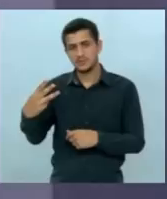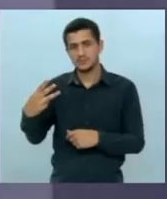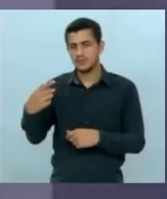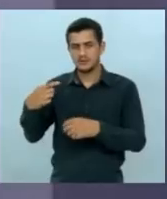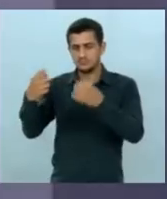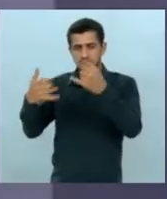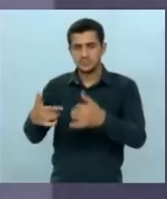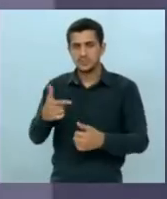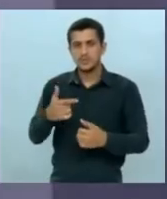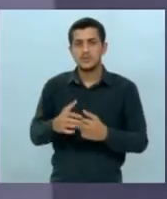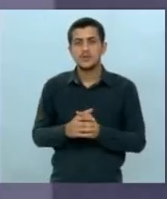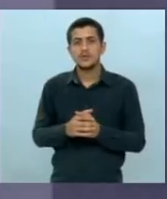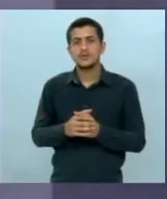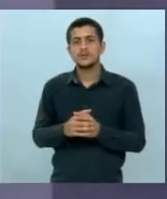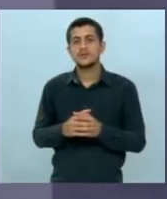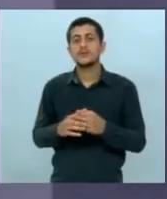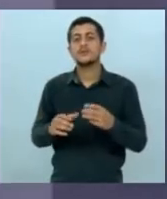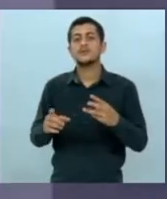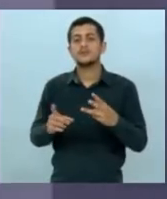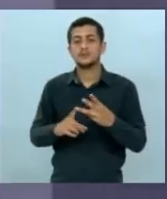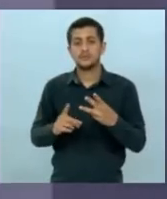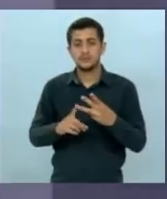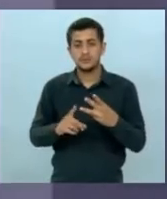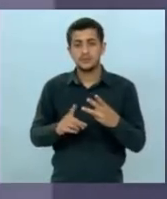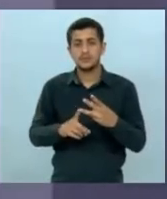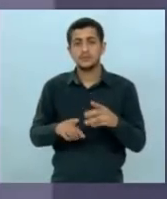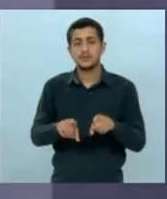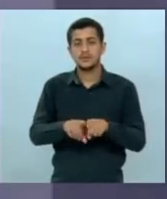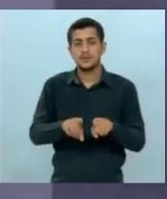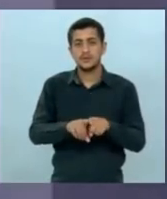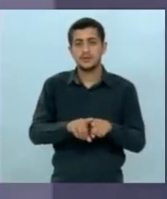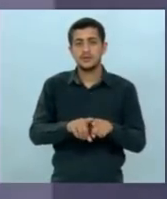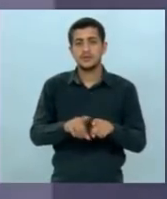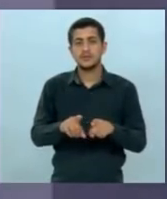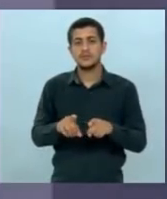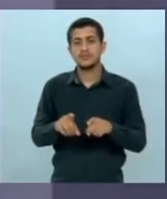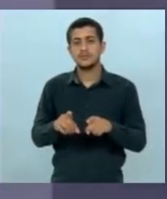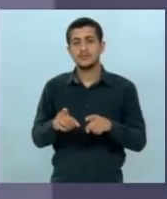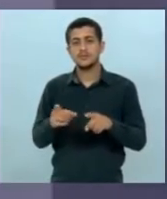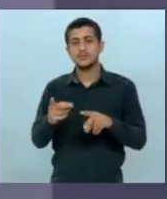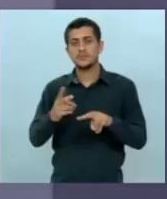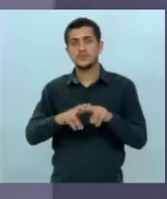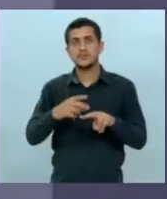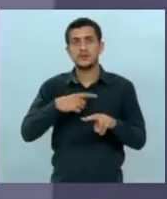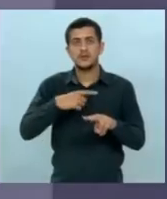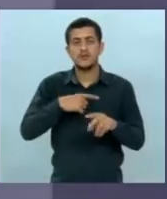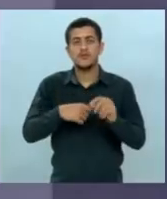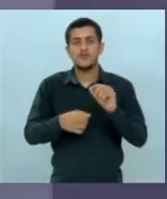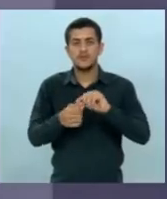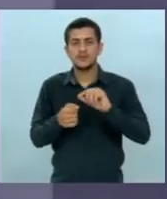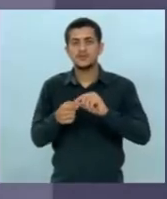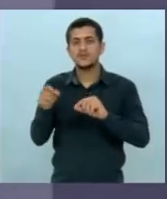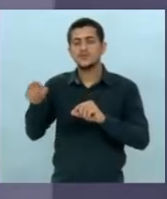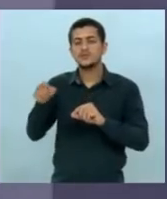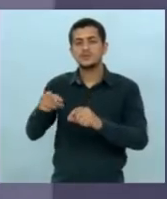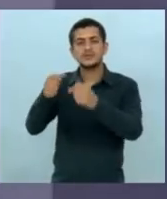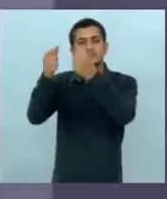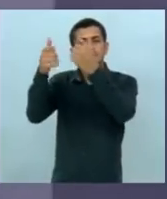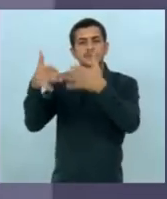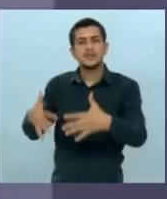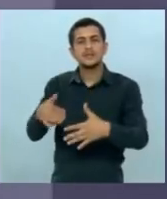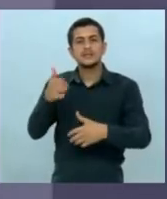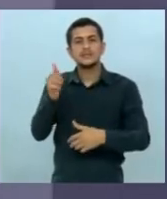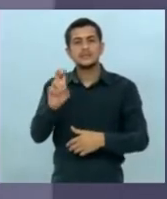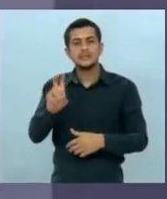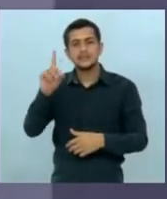assunto e você responde ainda a uma interpelação criminal que eu fiz para você explicar dentro de 15